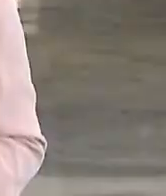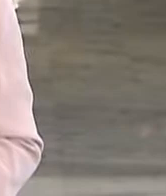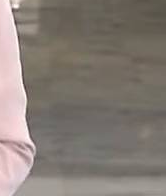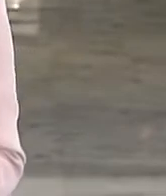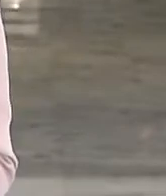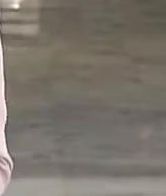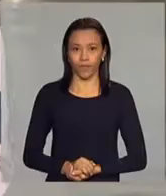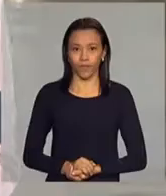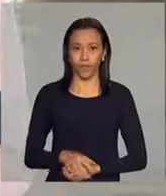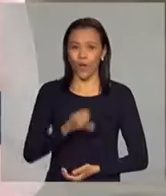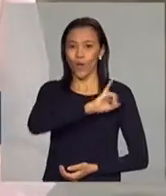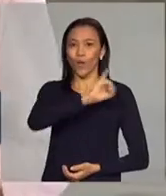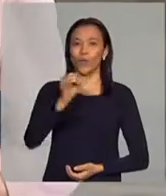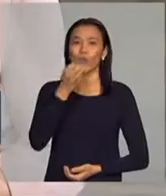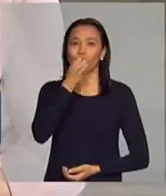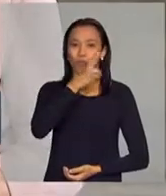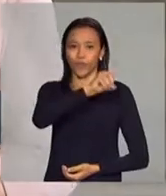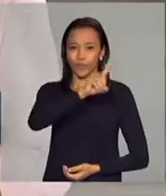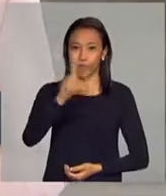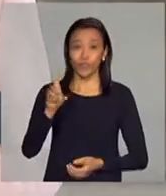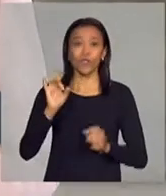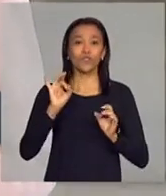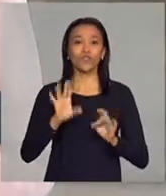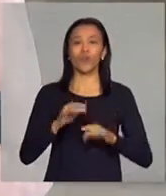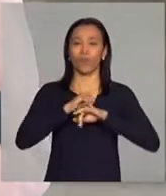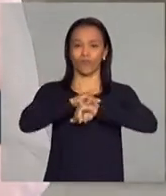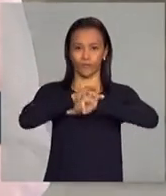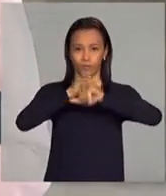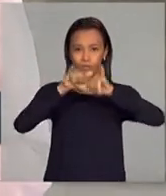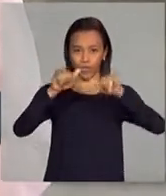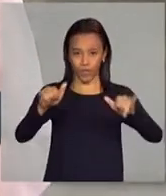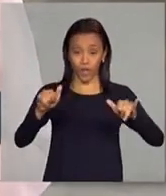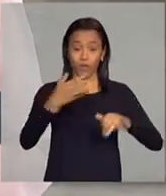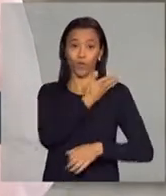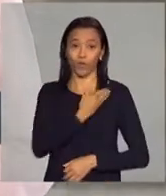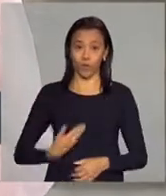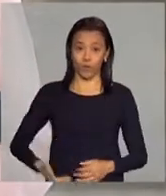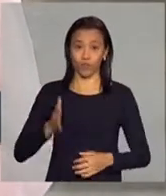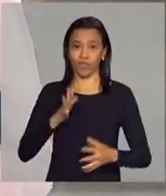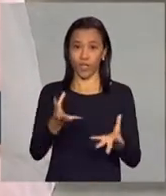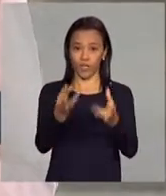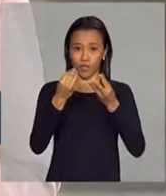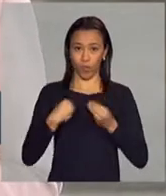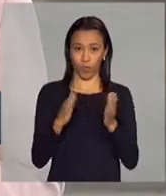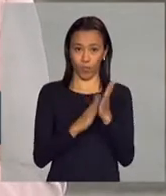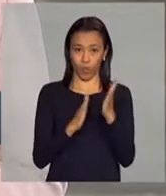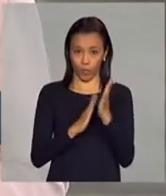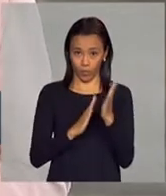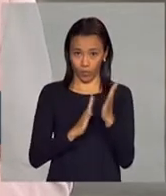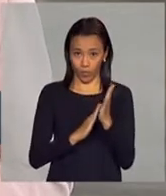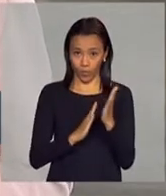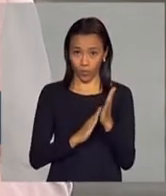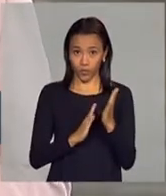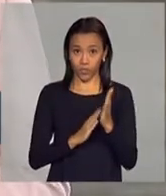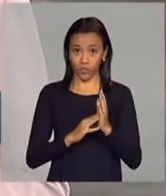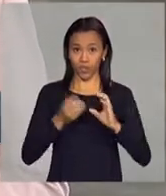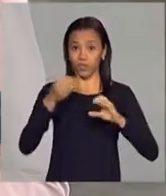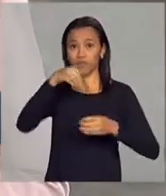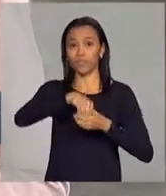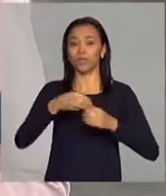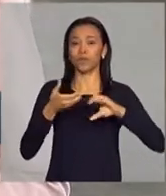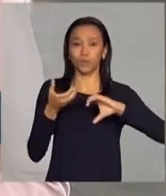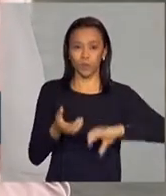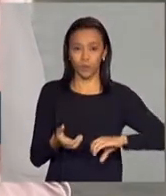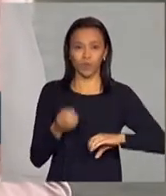Olá, bom dia. Só para comunicar que o governo recebeu uma proposta do Colégio de Líderes do Congresso Nacional,